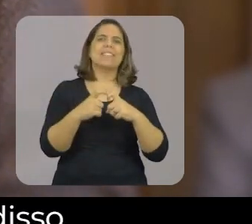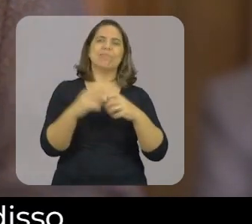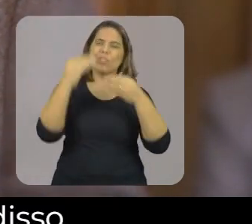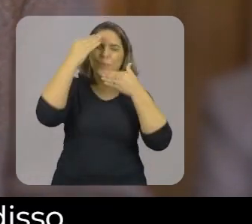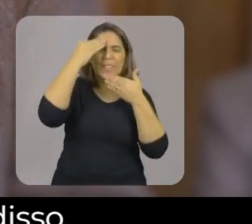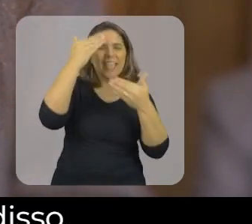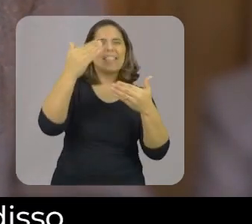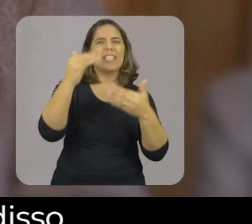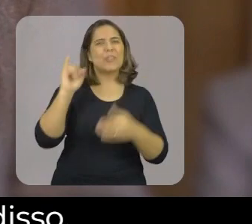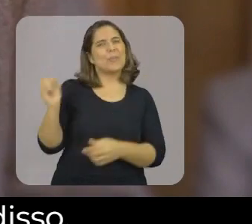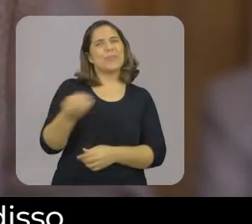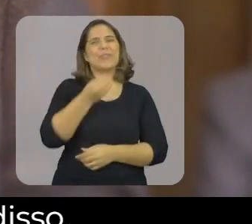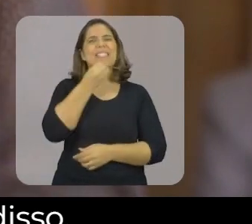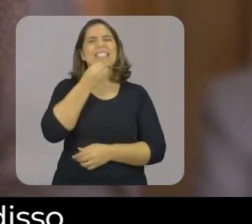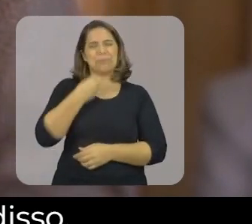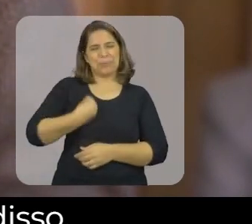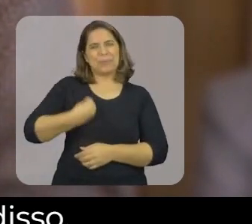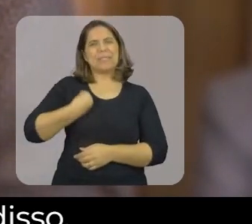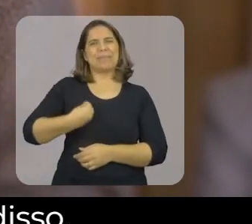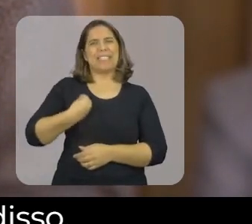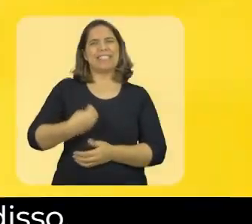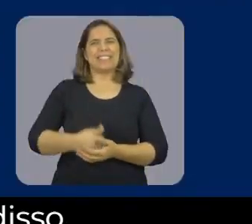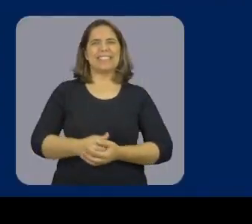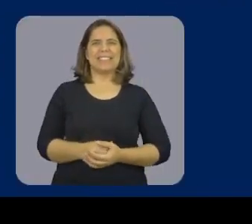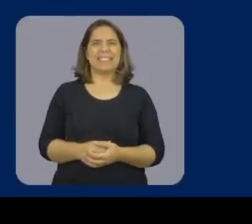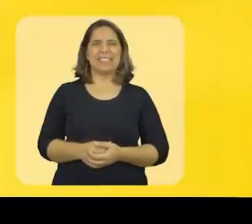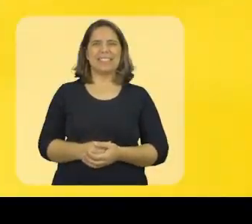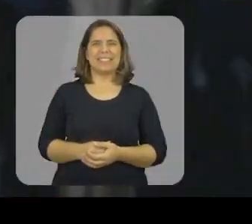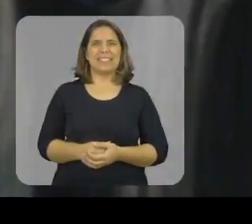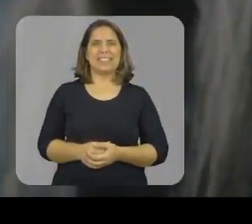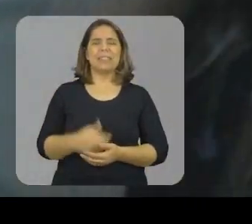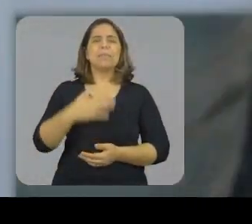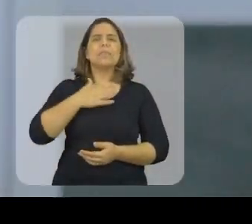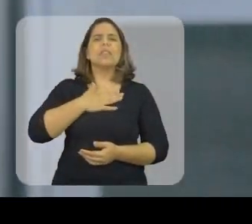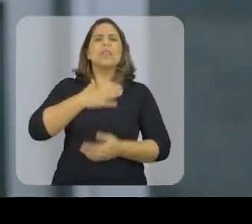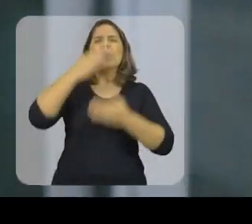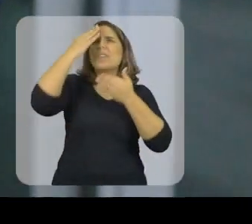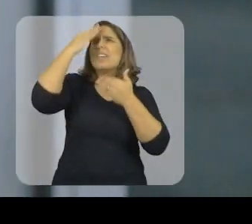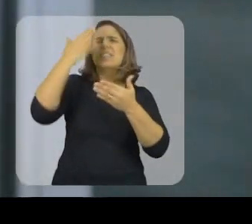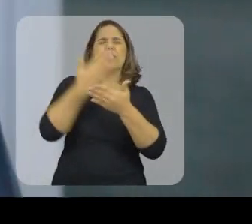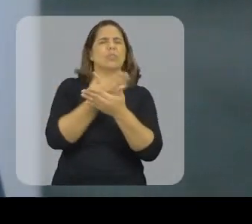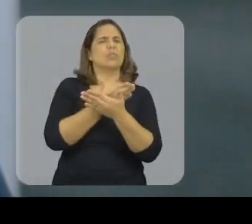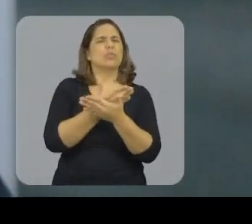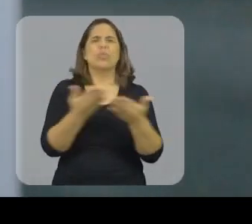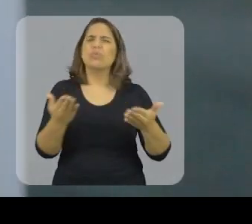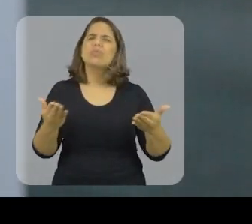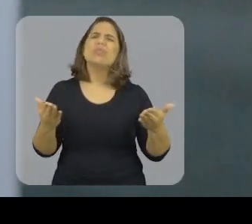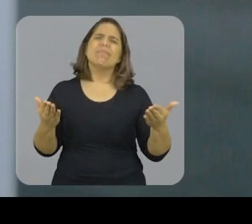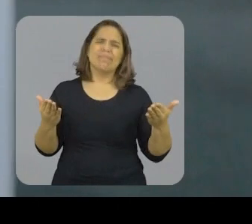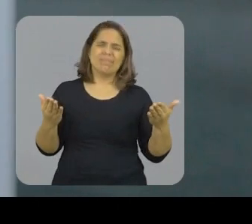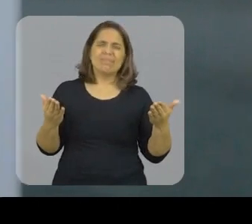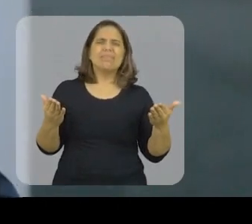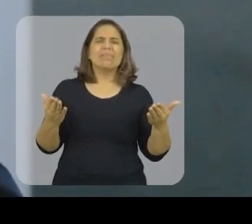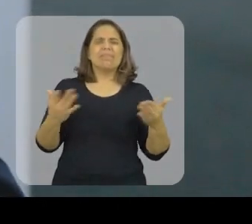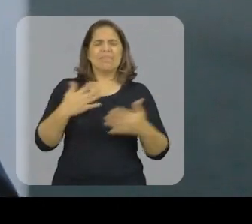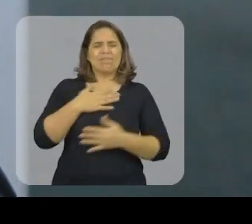Isso, eu agradeço a oportunidade de poder participar disso. Eu agradeço a todos.